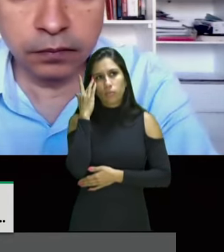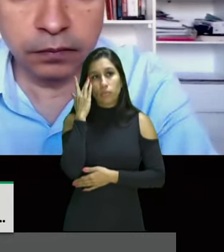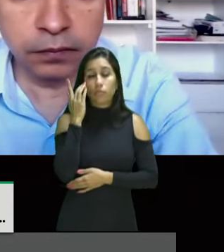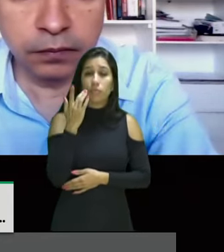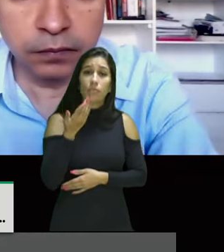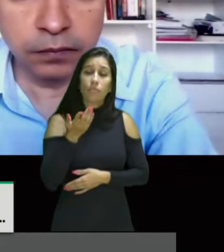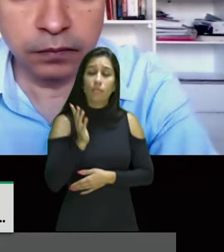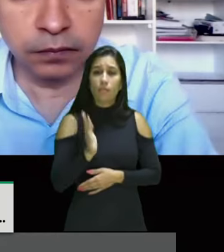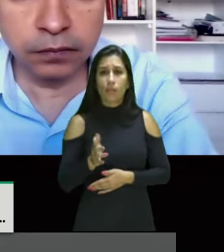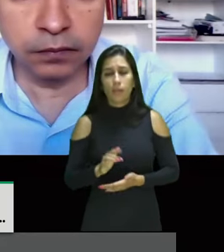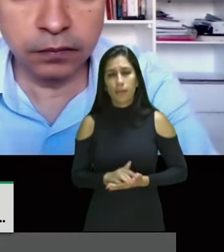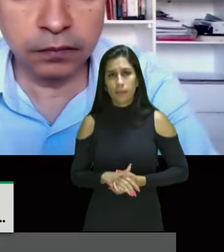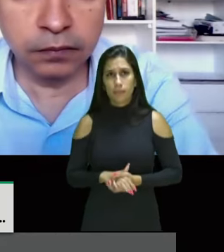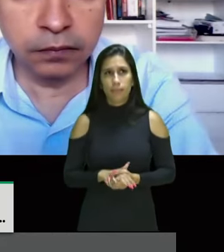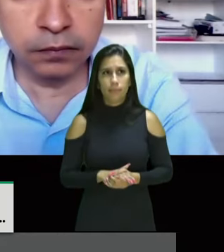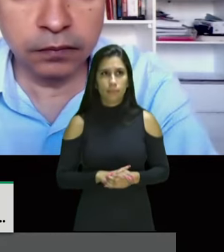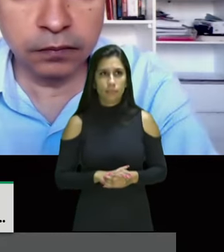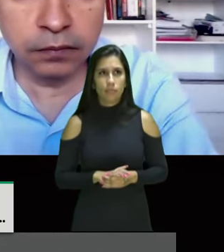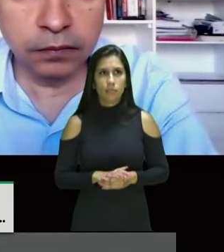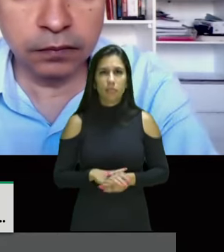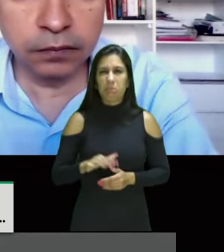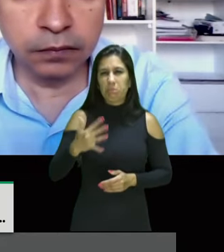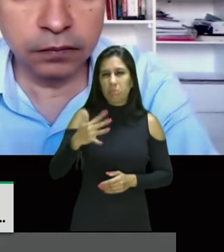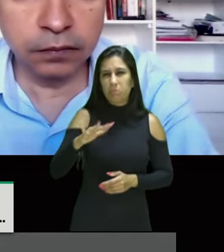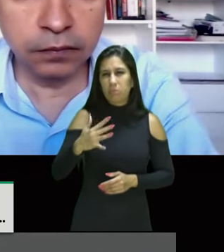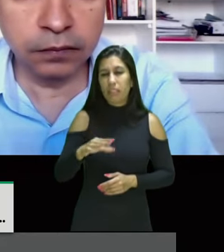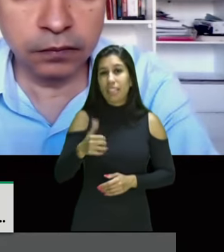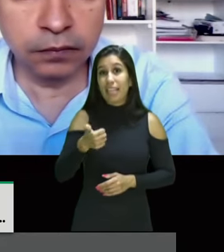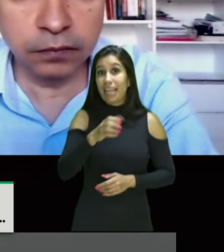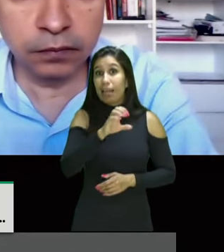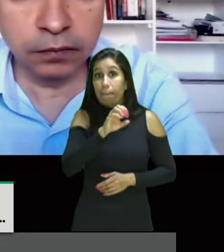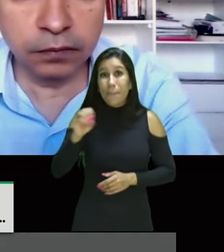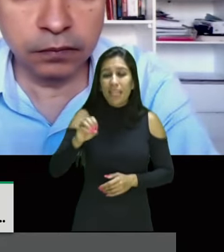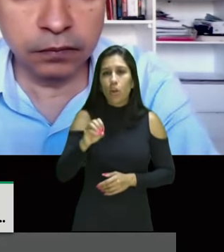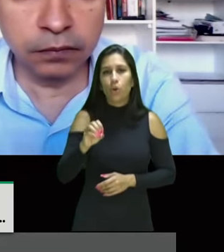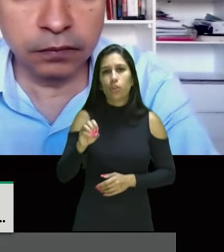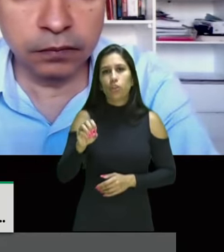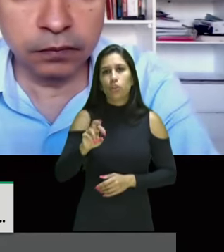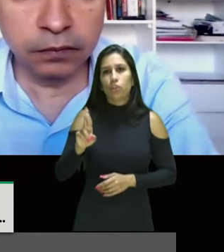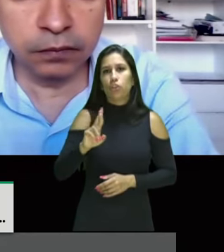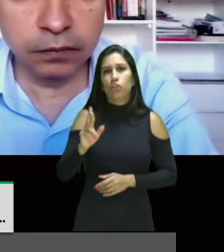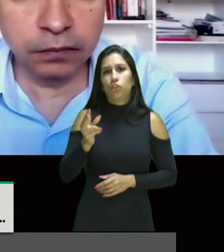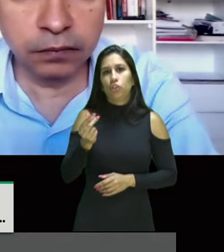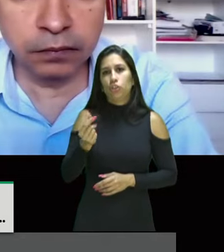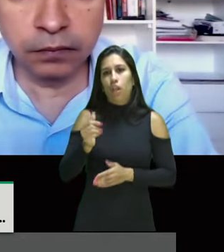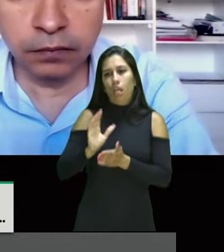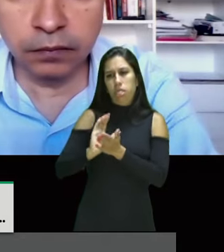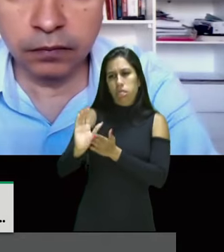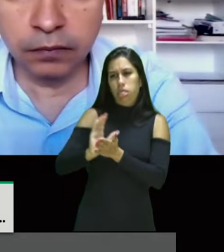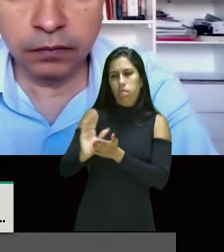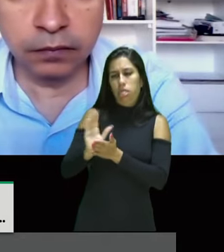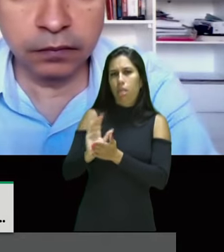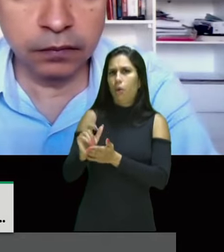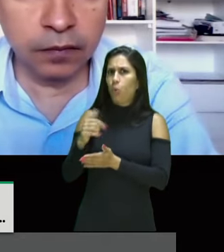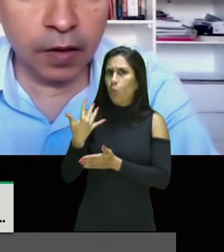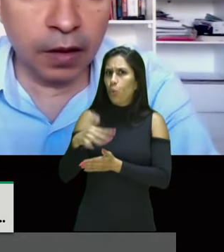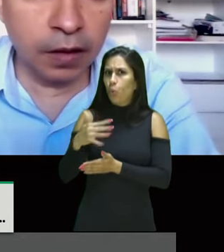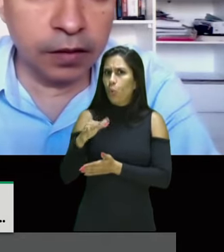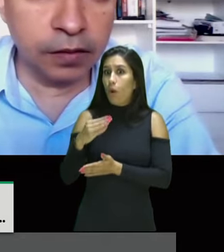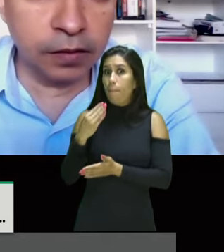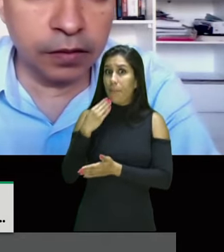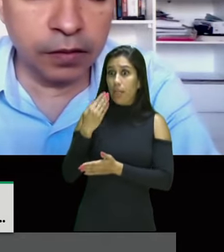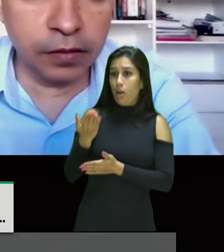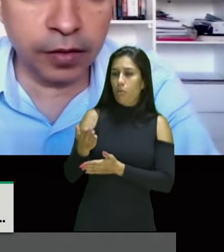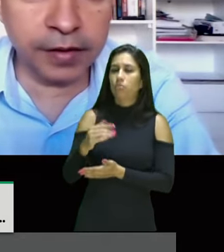repassados aproximadamente 100 bilhões para pagamento de auxílio emergencial. É um grande quantitativo. no ano de